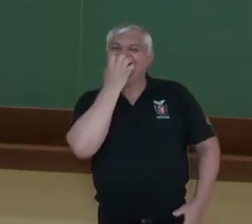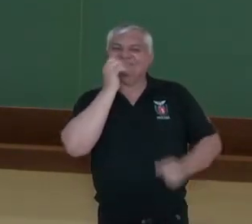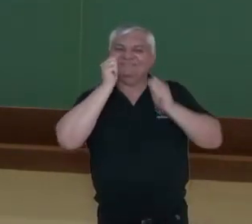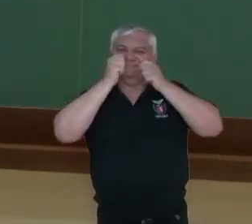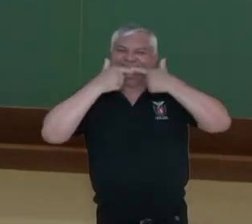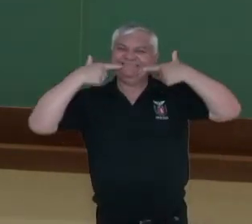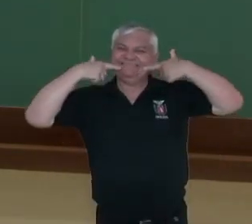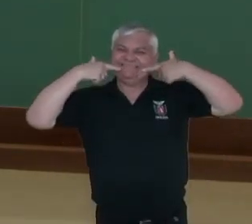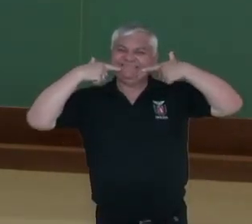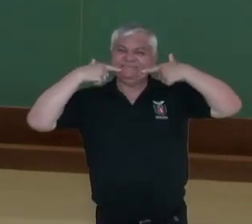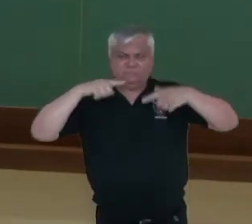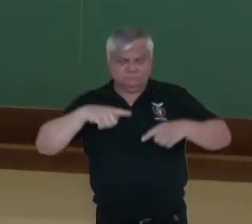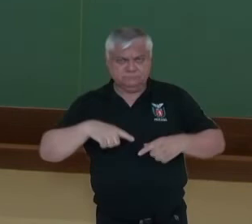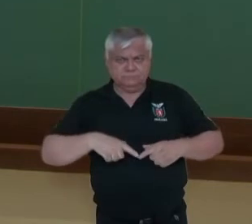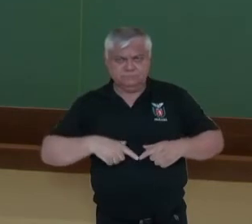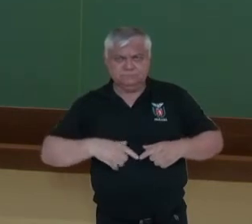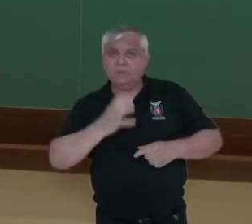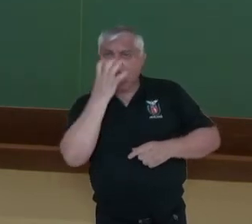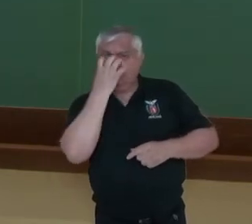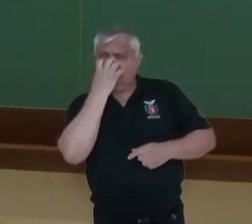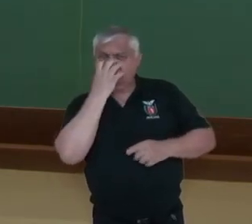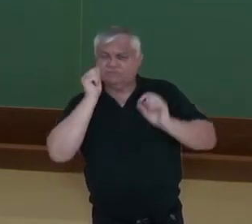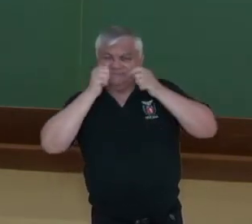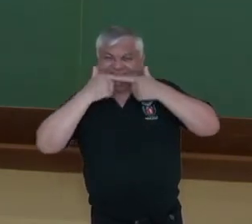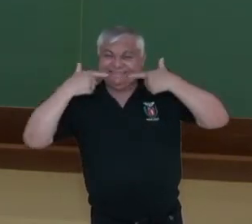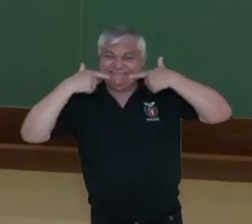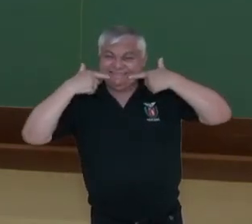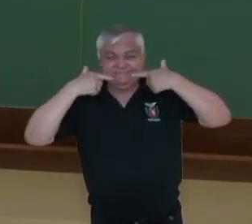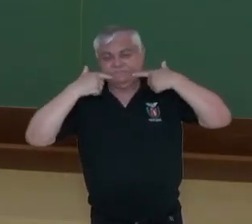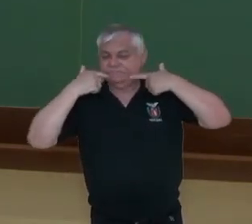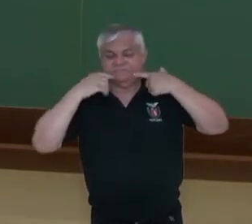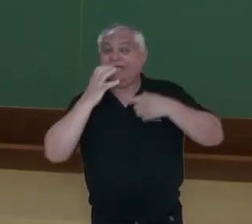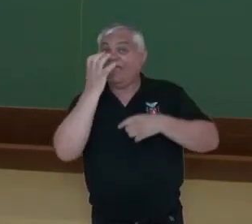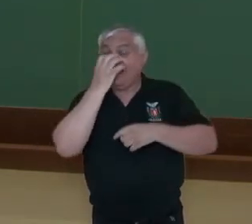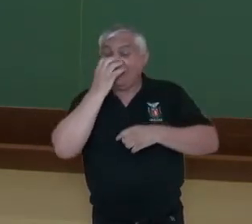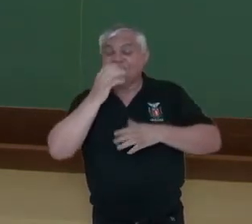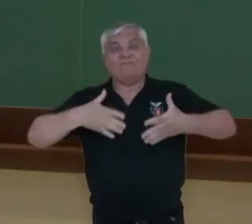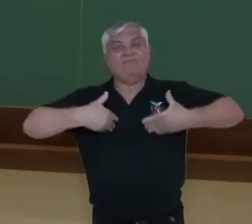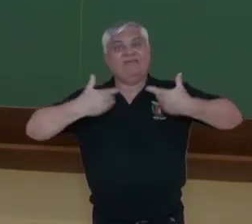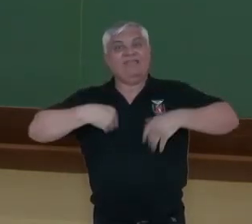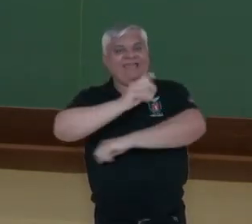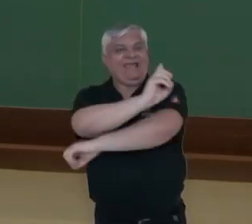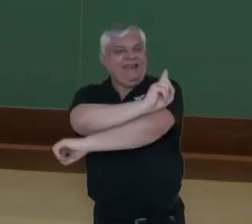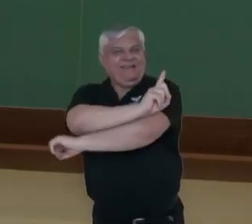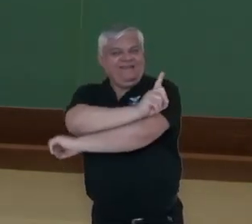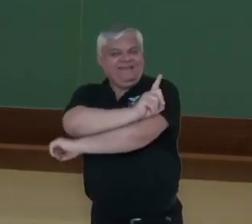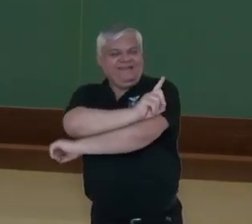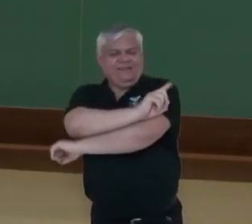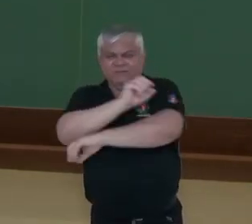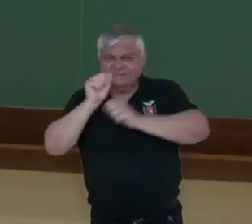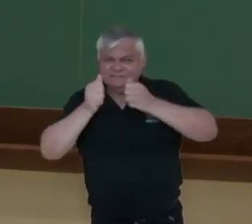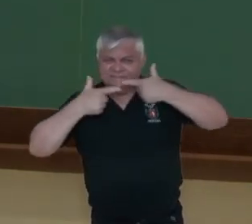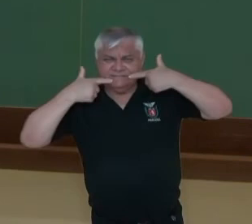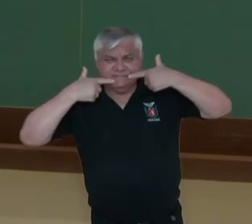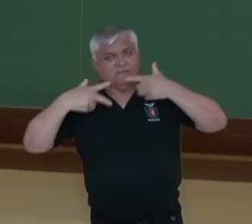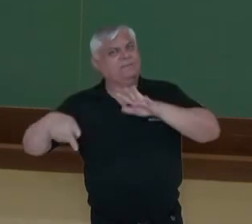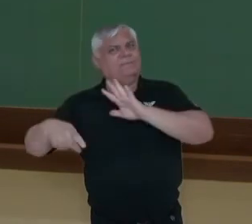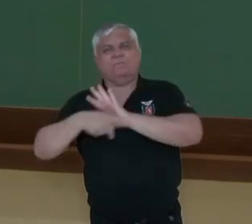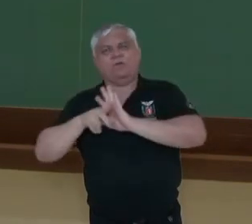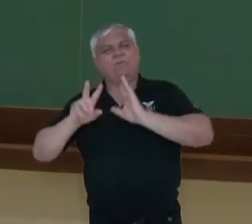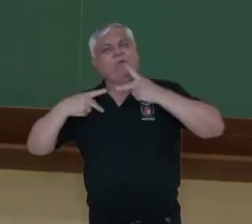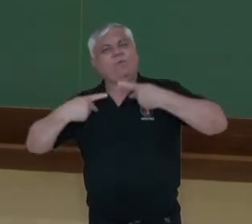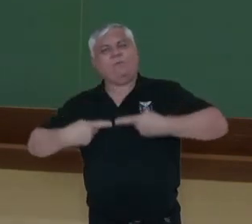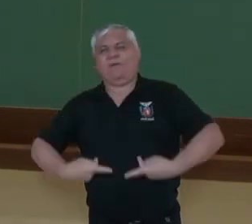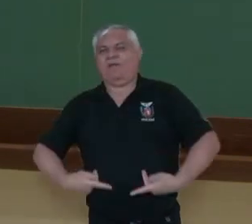dono. Perceba que o cachorro, ele pode até ficar alegre quando ele vê o seu dono, mas a capacidade de sorrir é do ser humano. Por